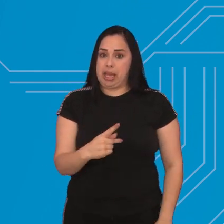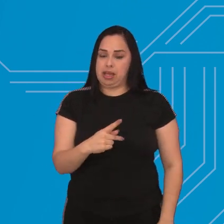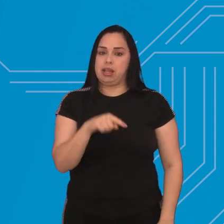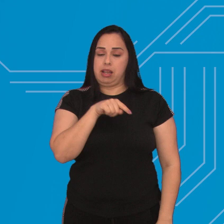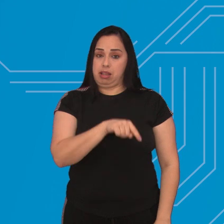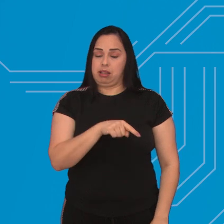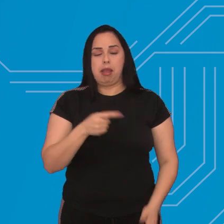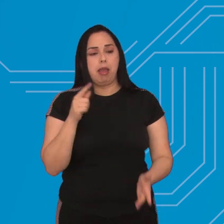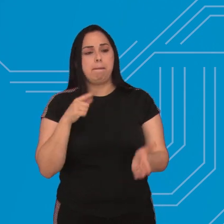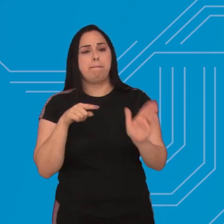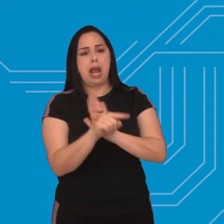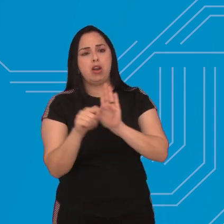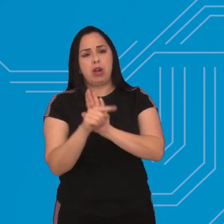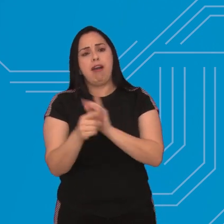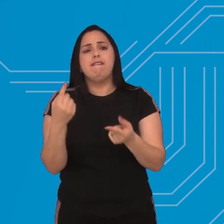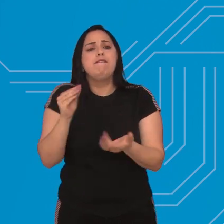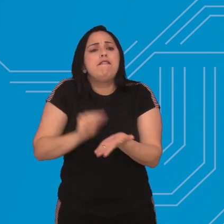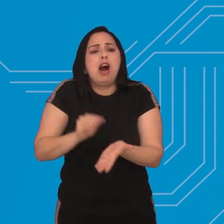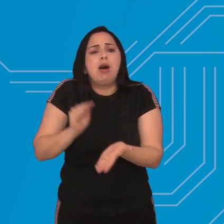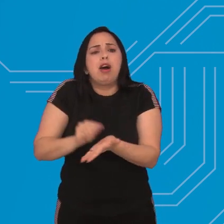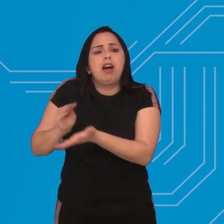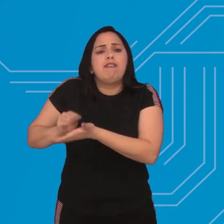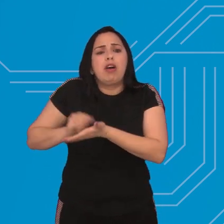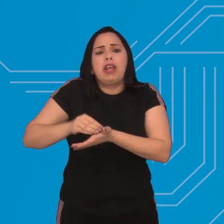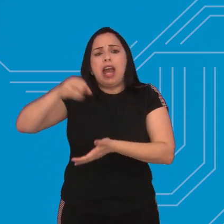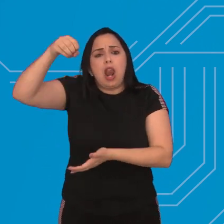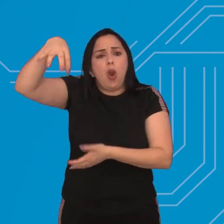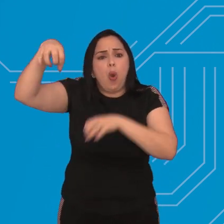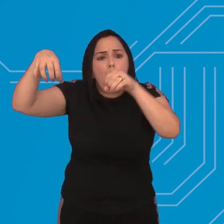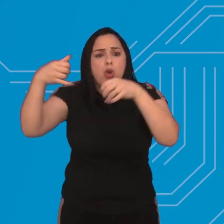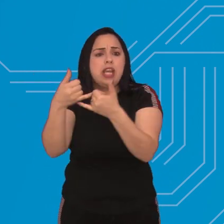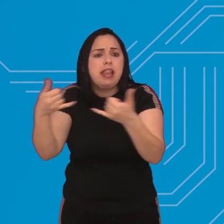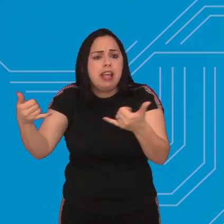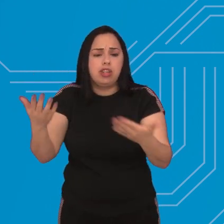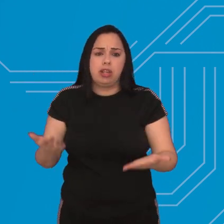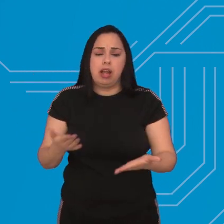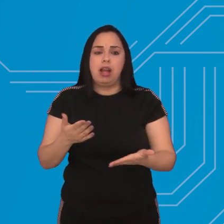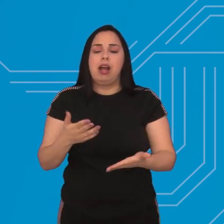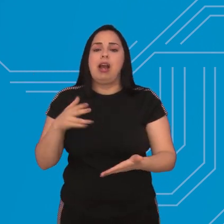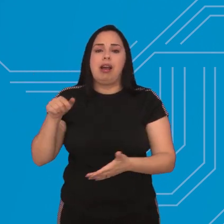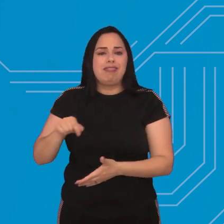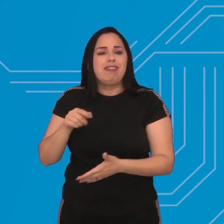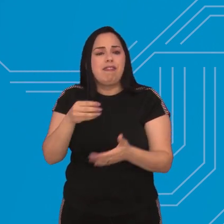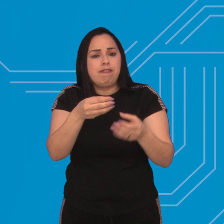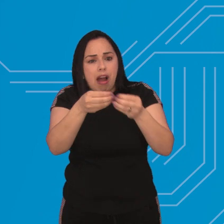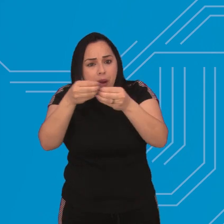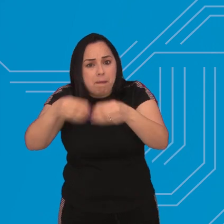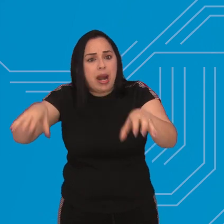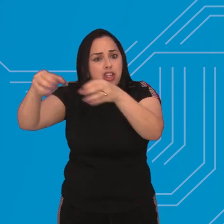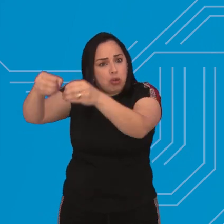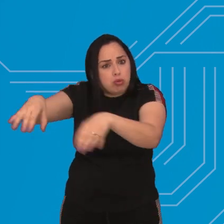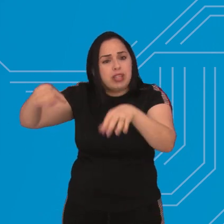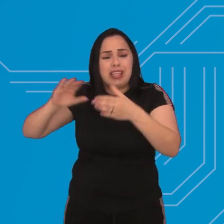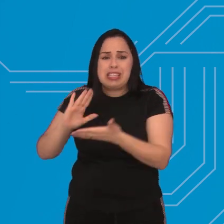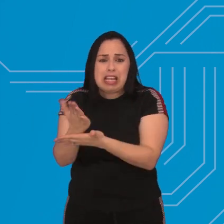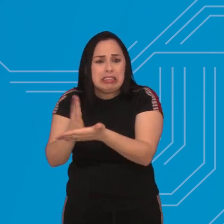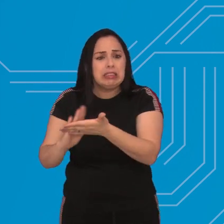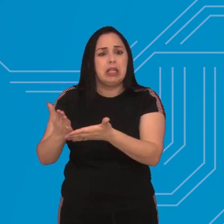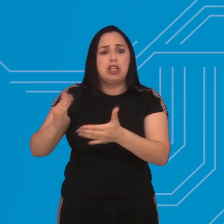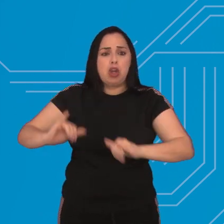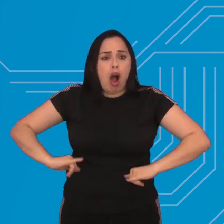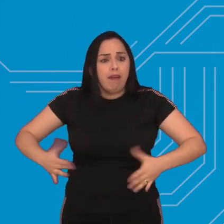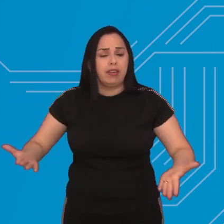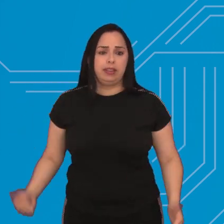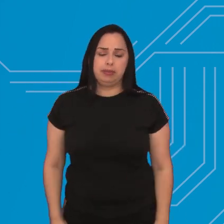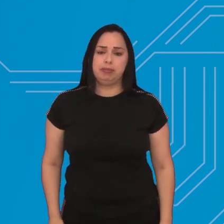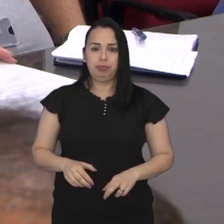cidade, para questionar sobre a falta de energia em alguns bairros. Segundo os parlamentares, a falha no serviço trouxe incômodo e